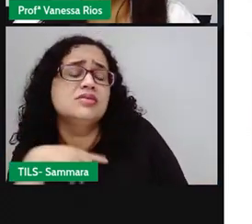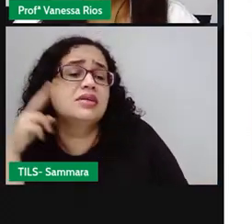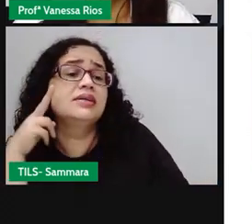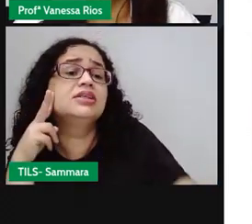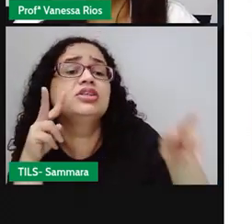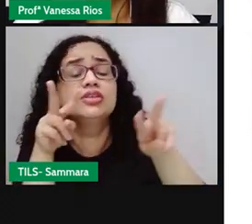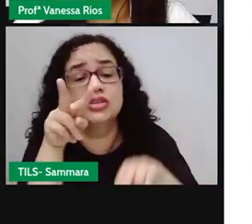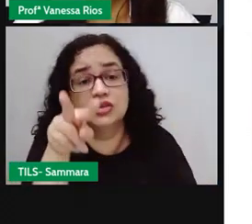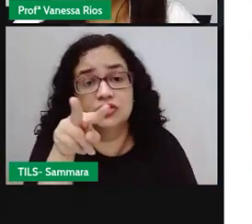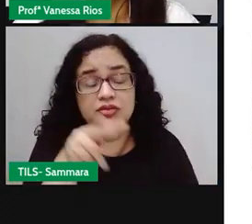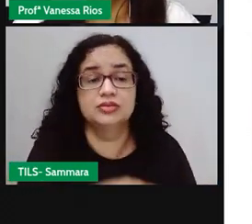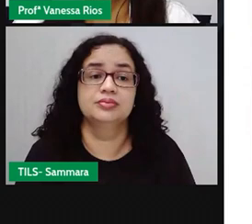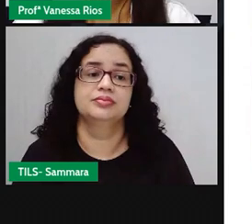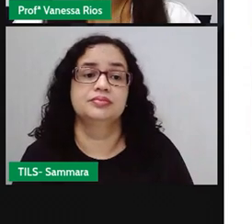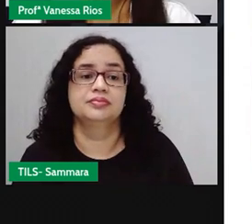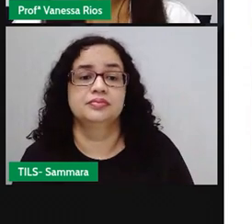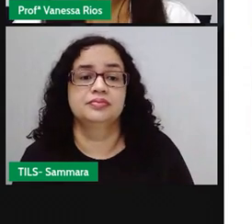vendo?